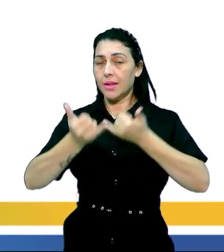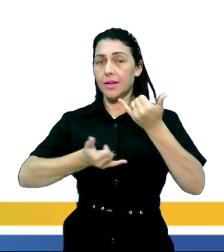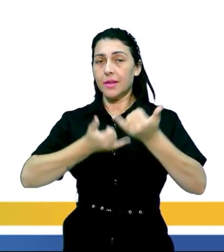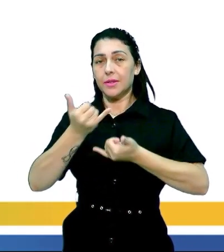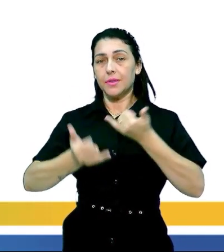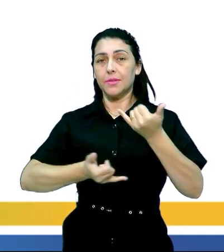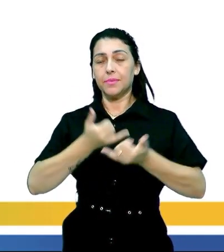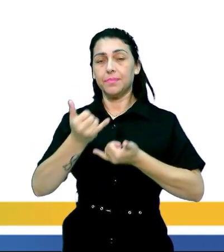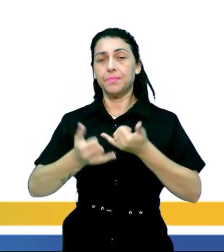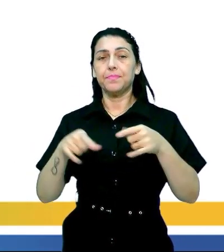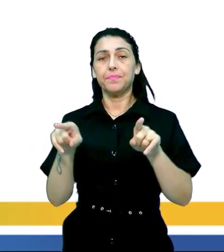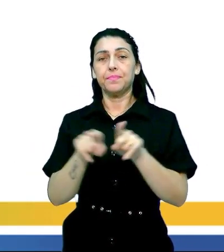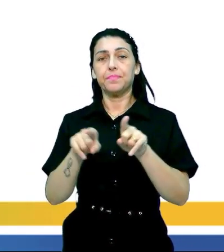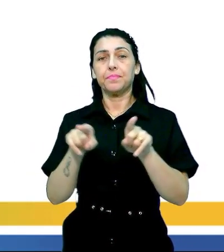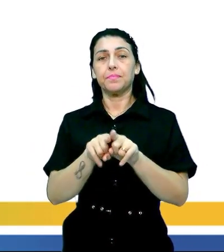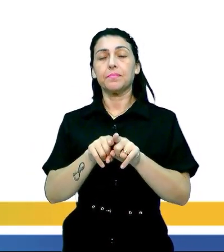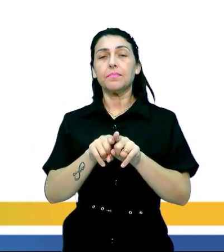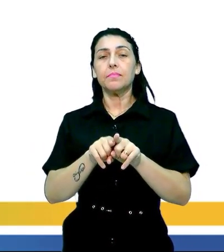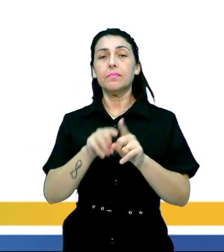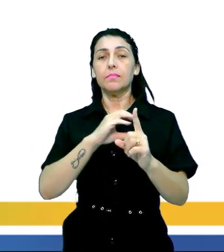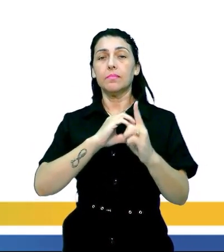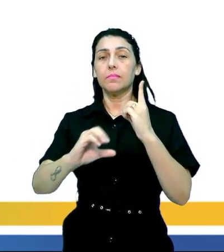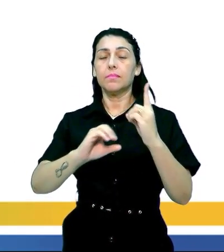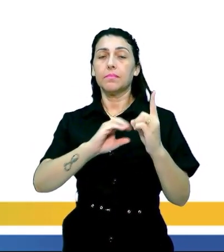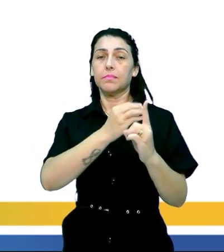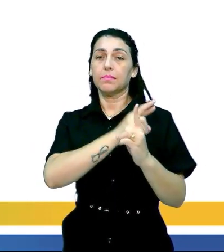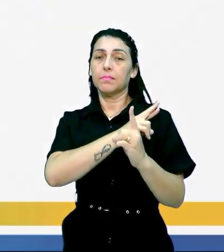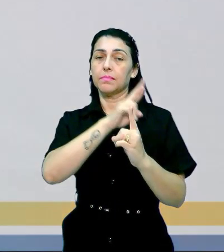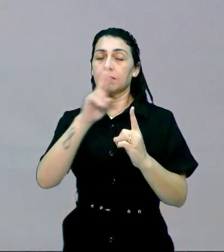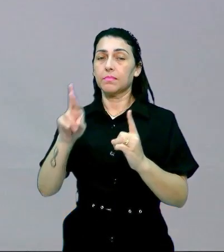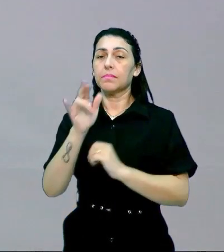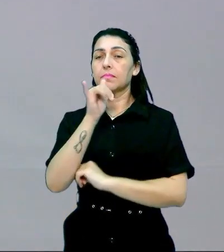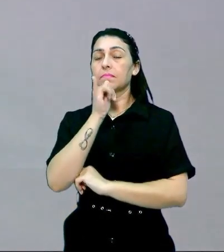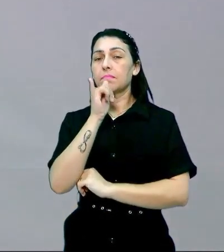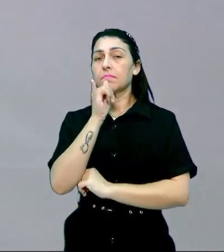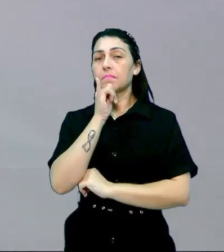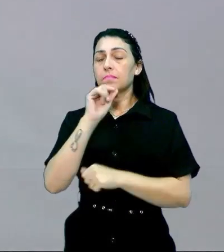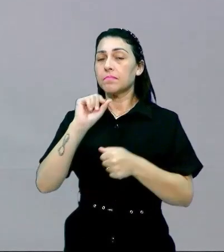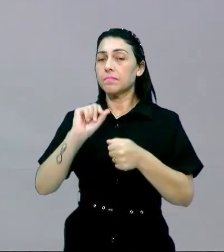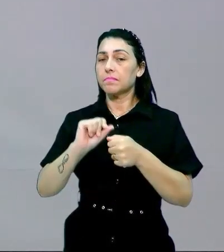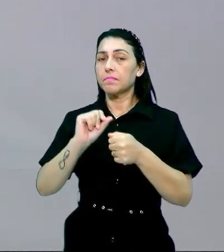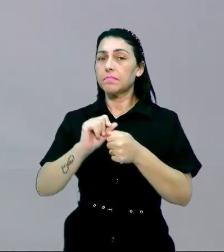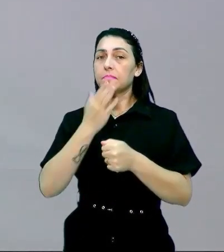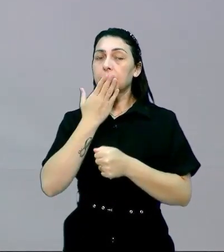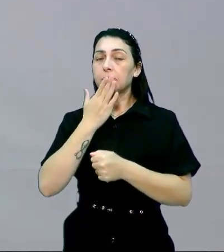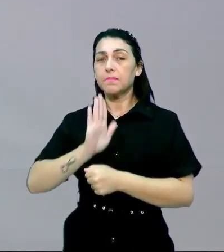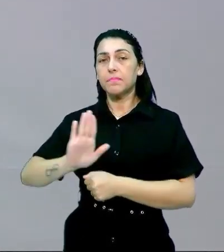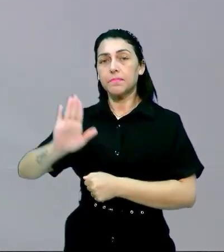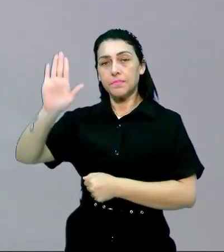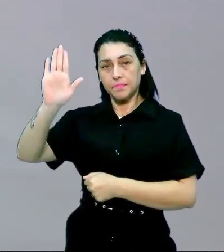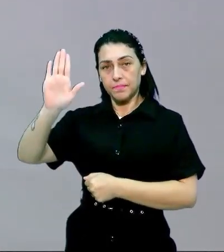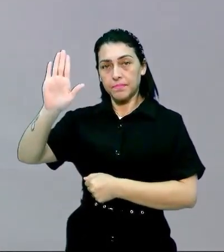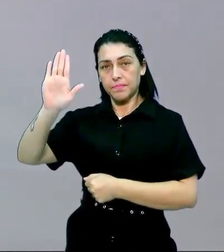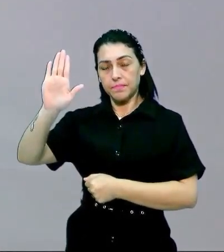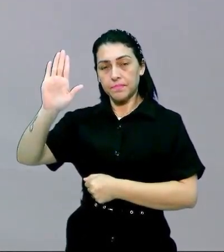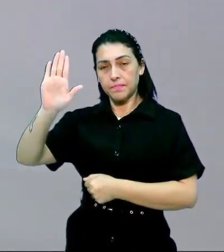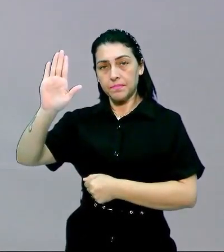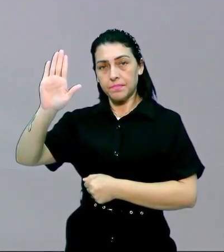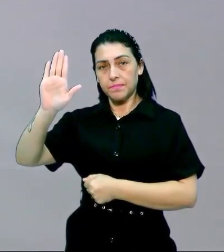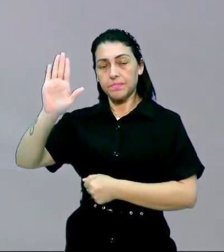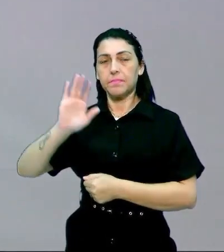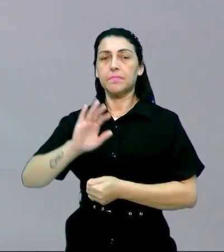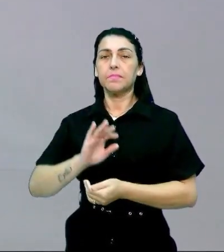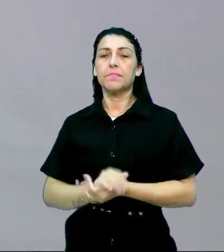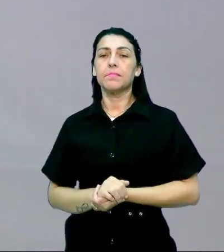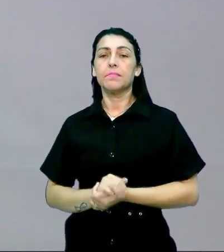uma é uma cerimônia também religiosa onde por exemplo ele fazem promessas né e essas